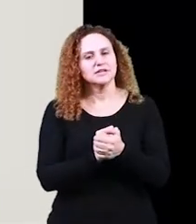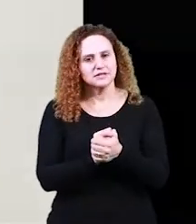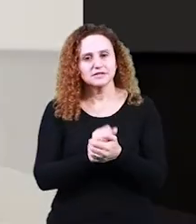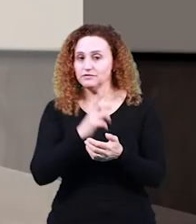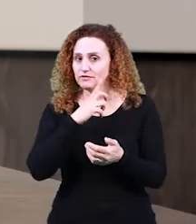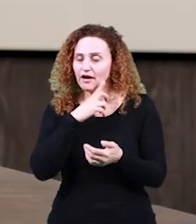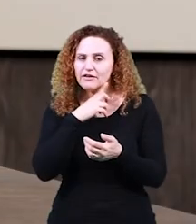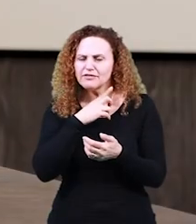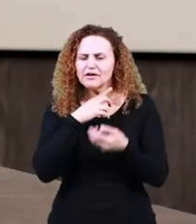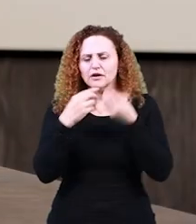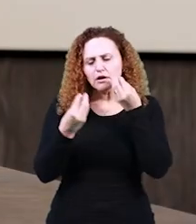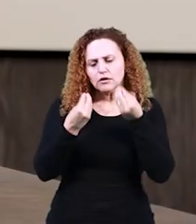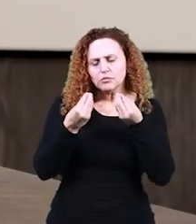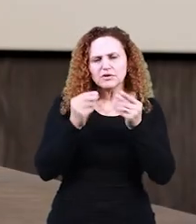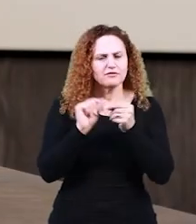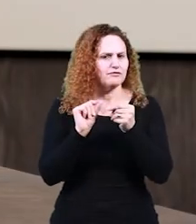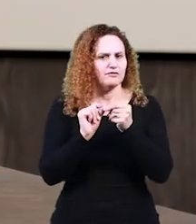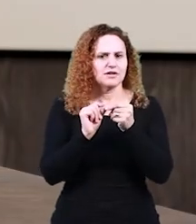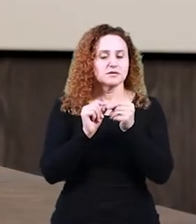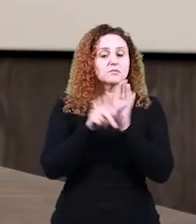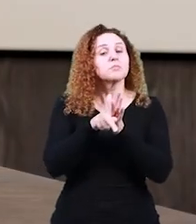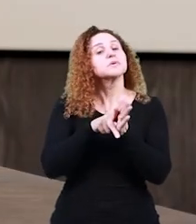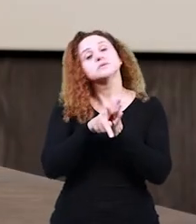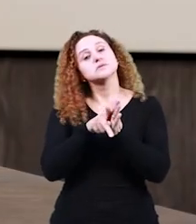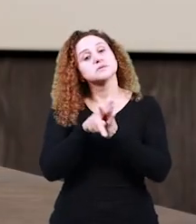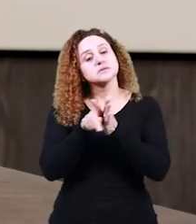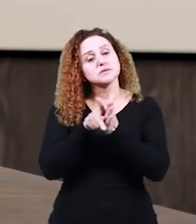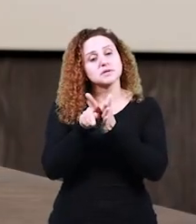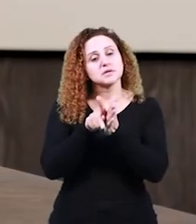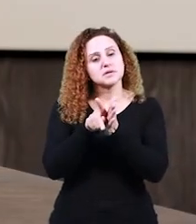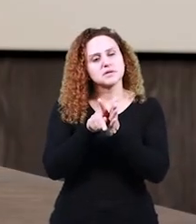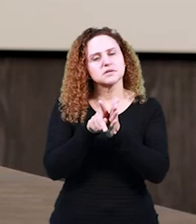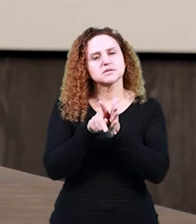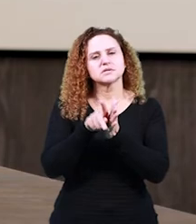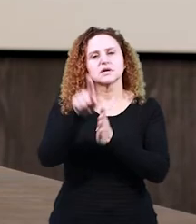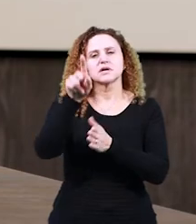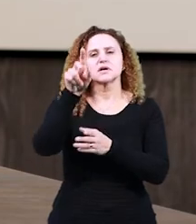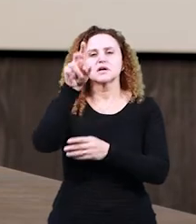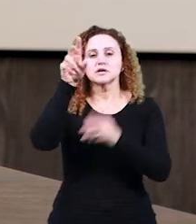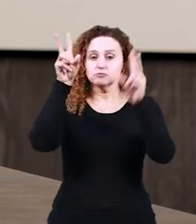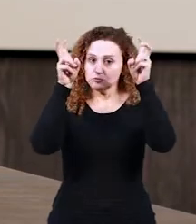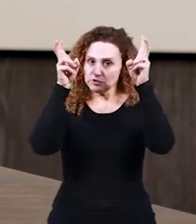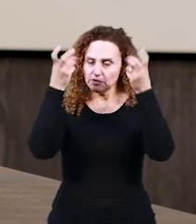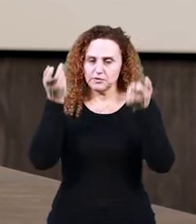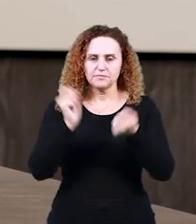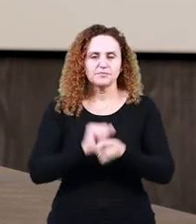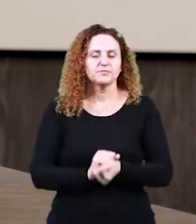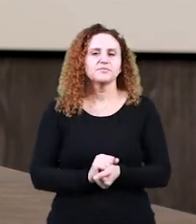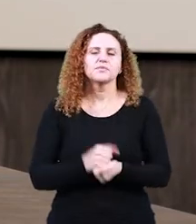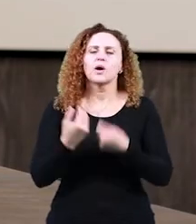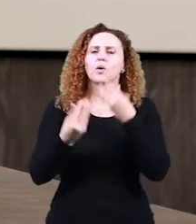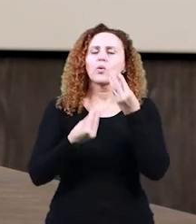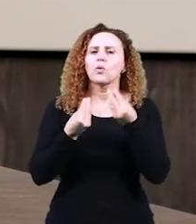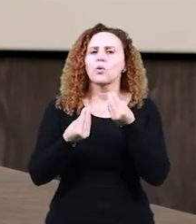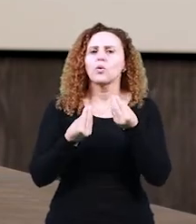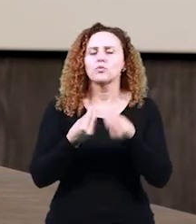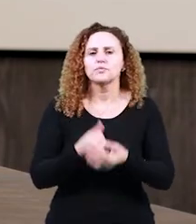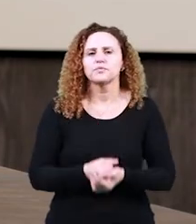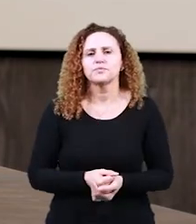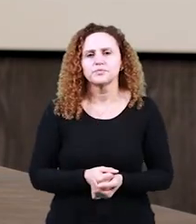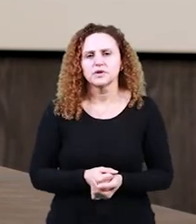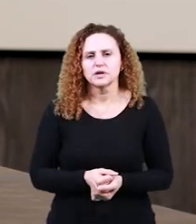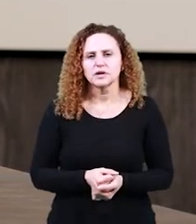Então, como é que se faz uma pesquisa sociolinguística? É a partir sempre de um